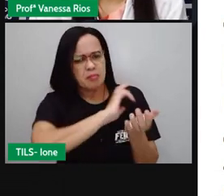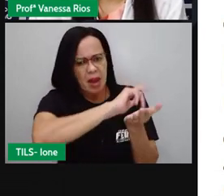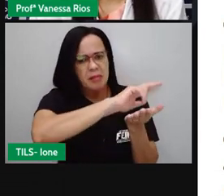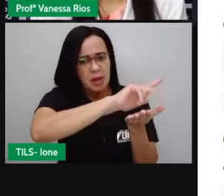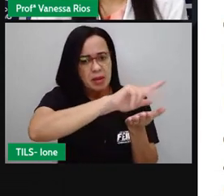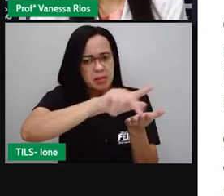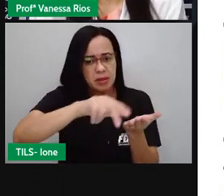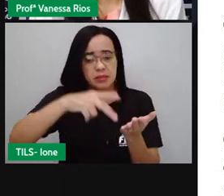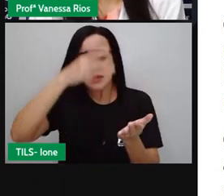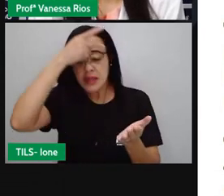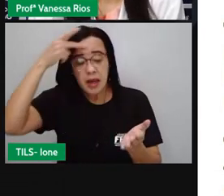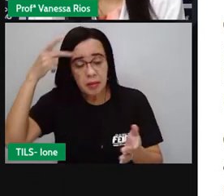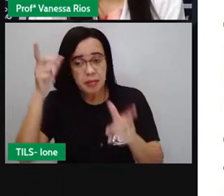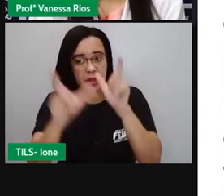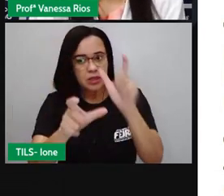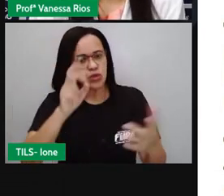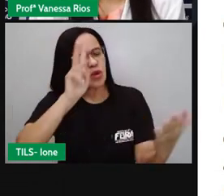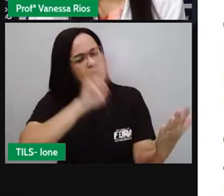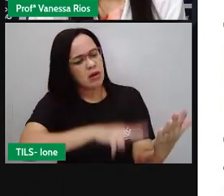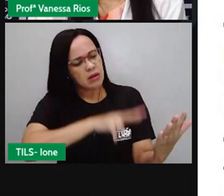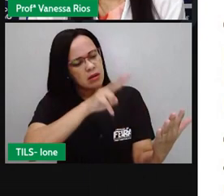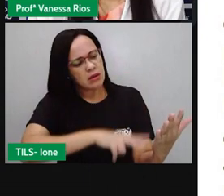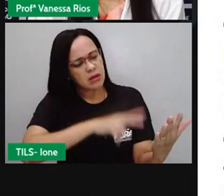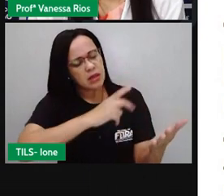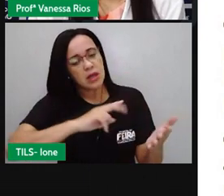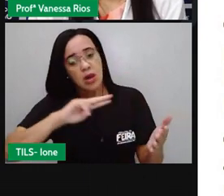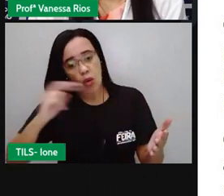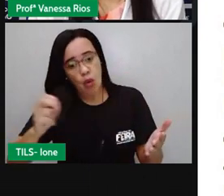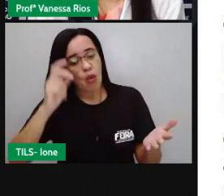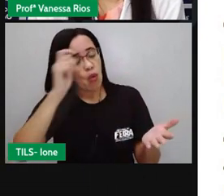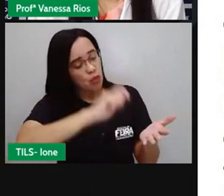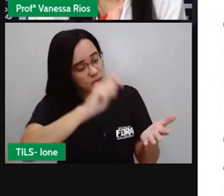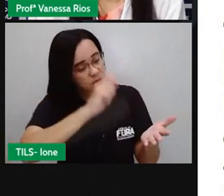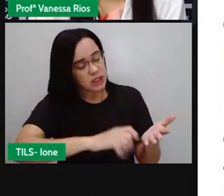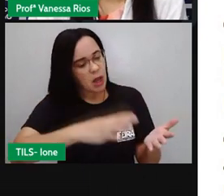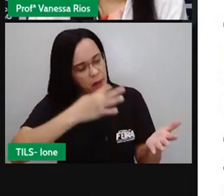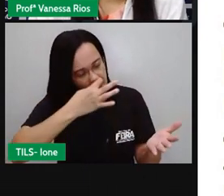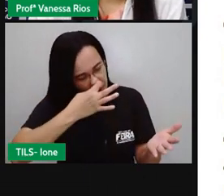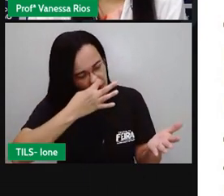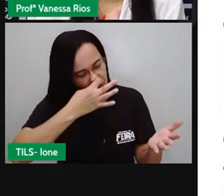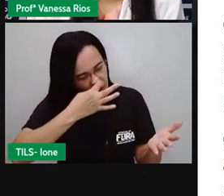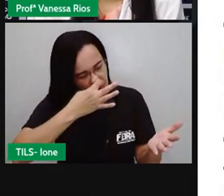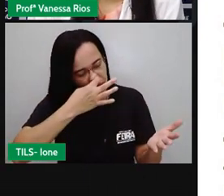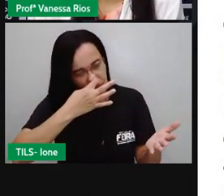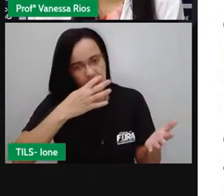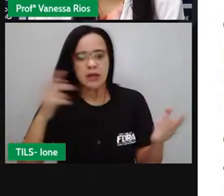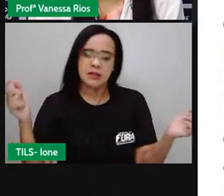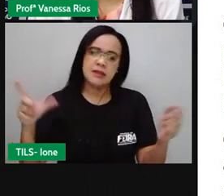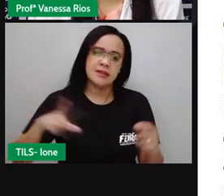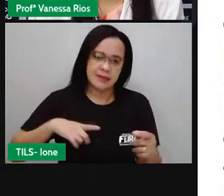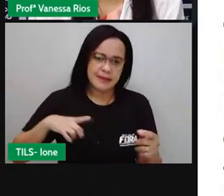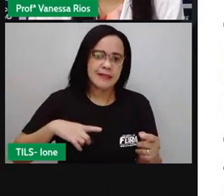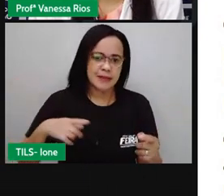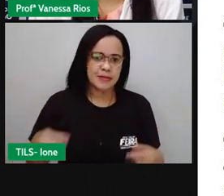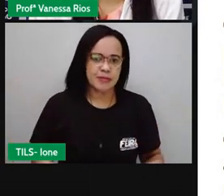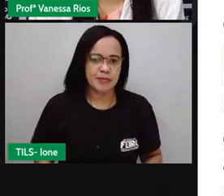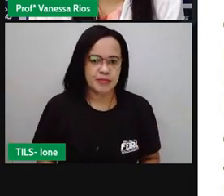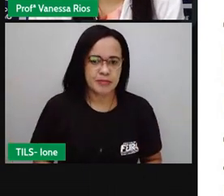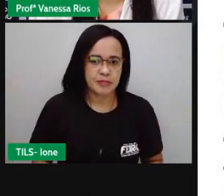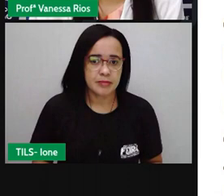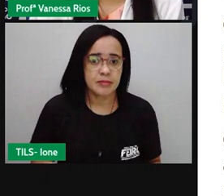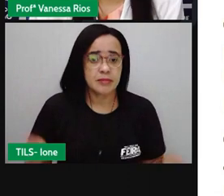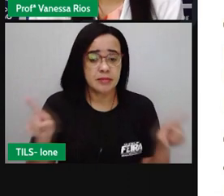escrevem, que apreciam esse tipo de texto. E aí existe a crônica jornalística, relata fatos do